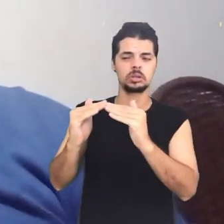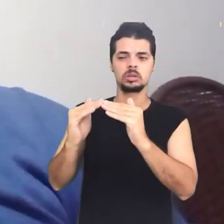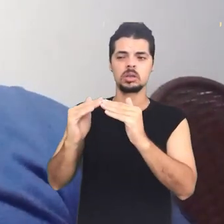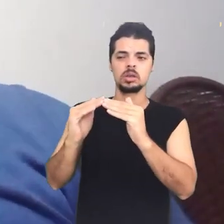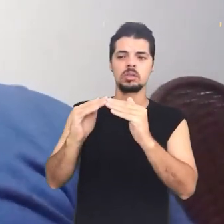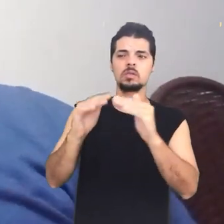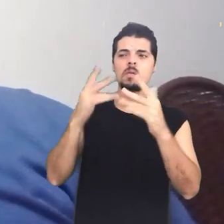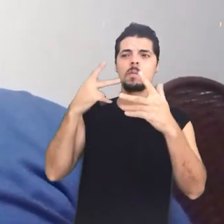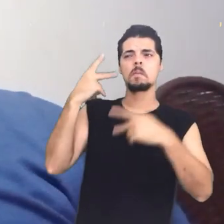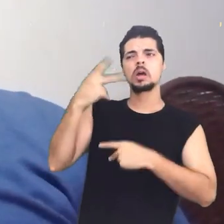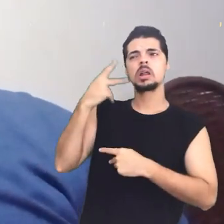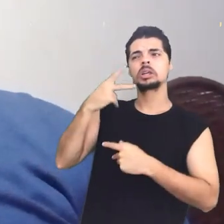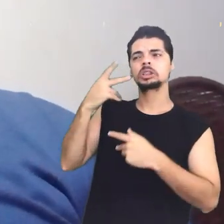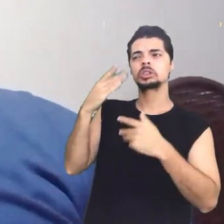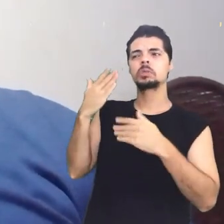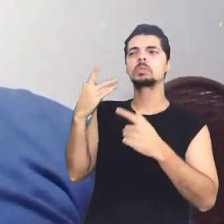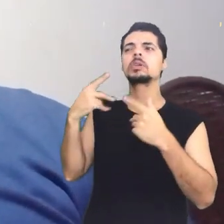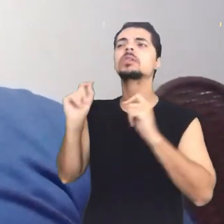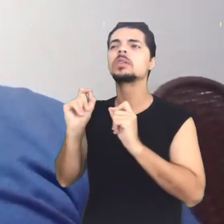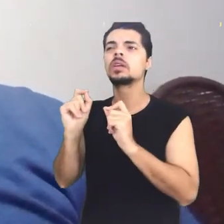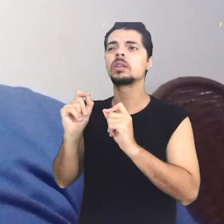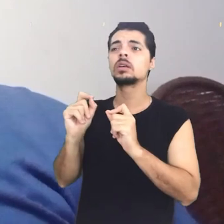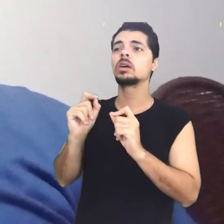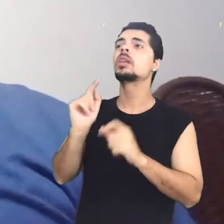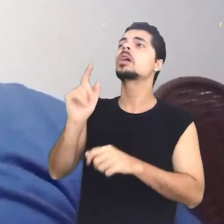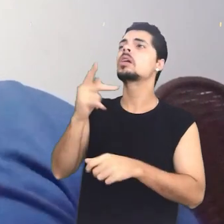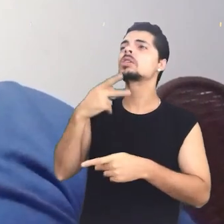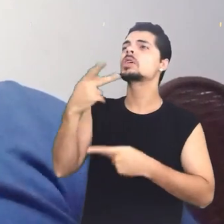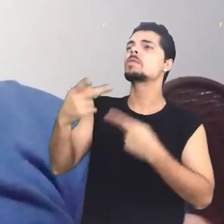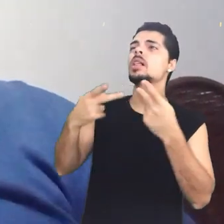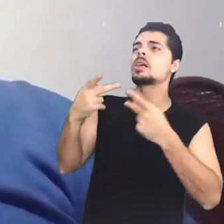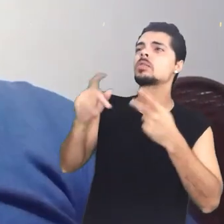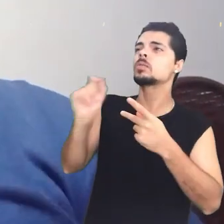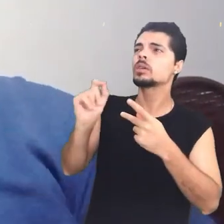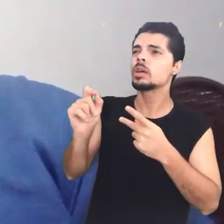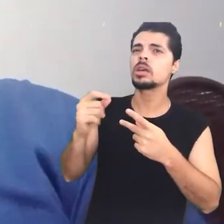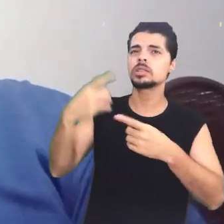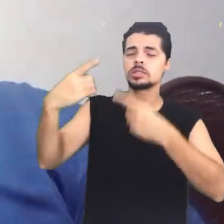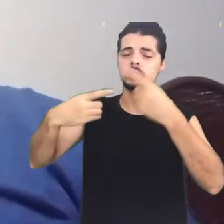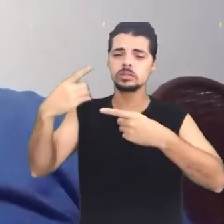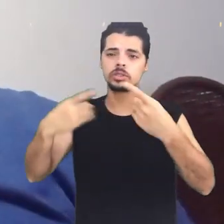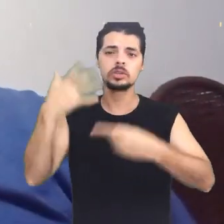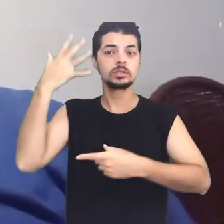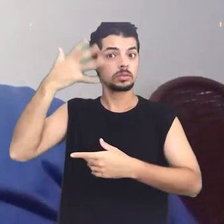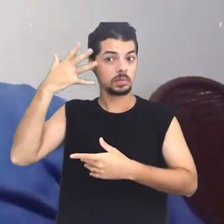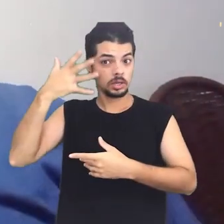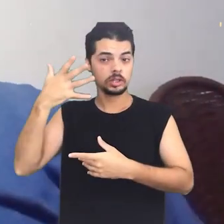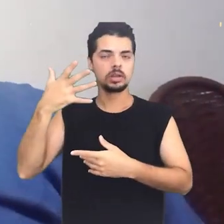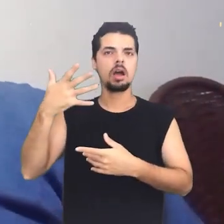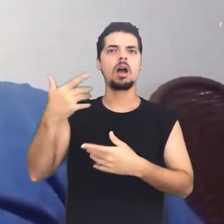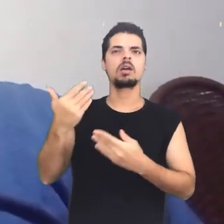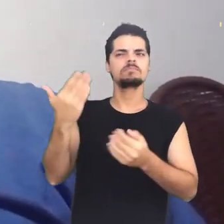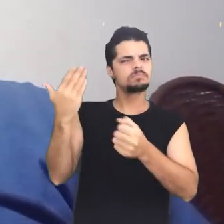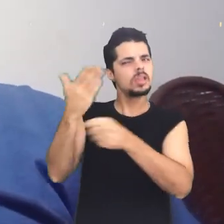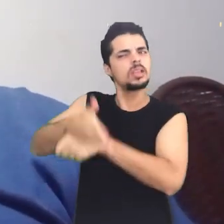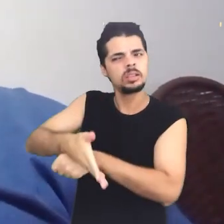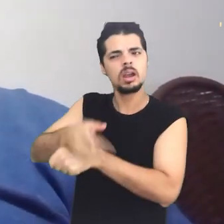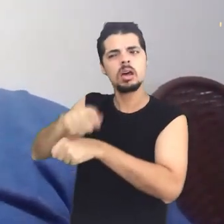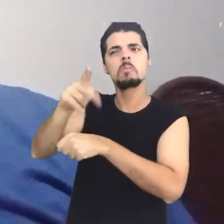estabelecida uma constituinte. Os cabras não queriam que a constituinte fosse